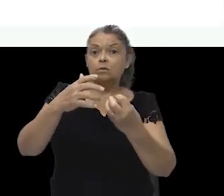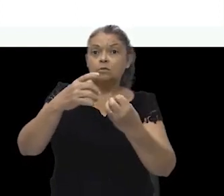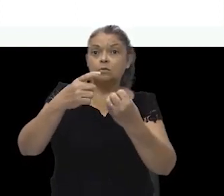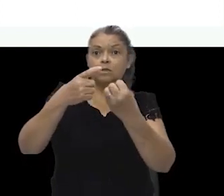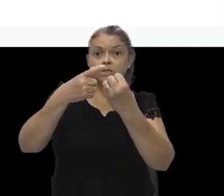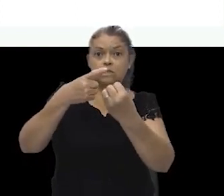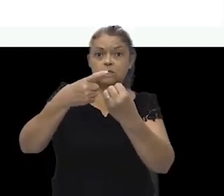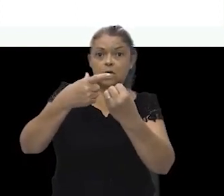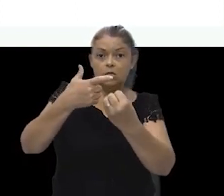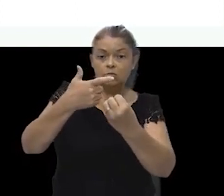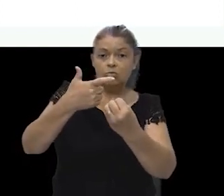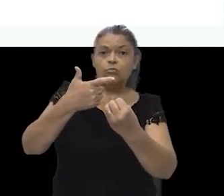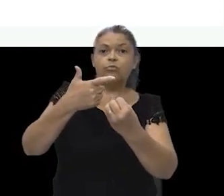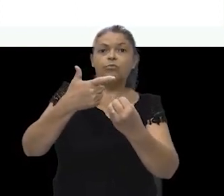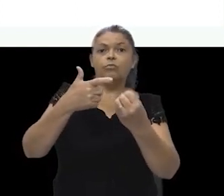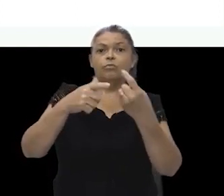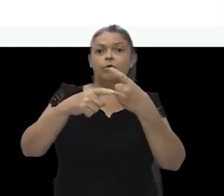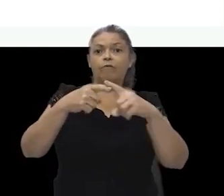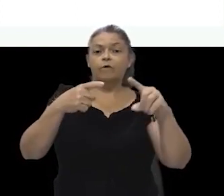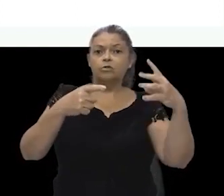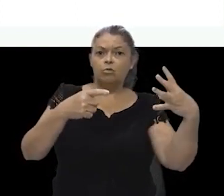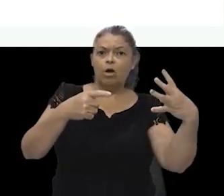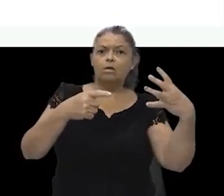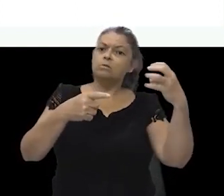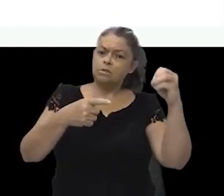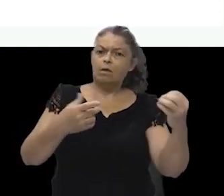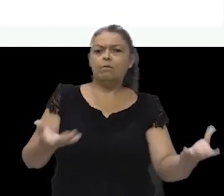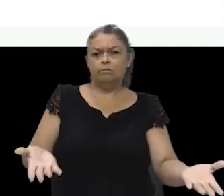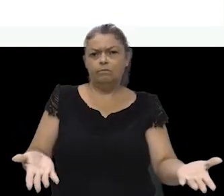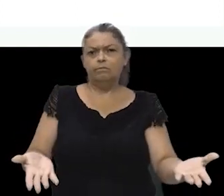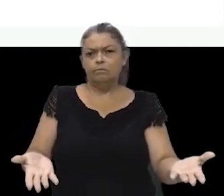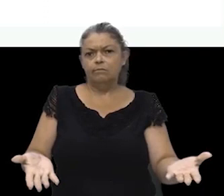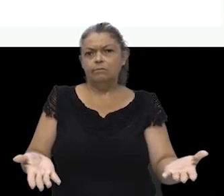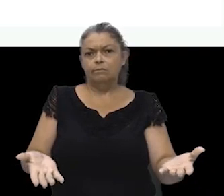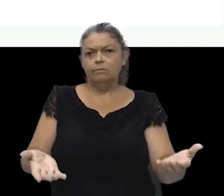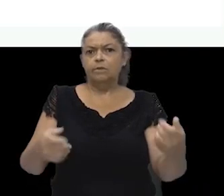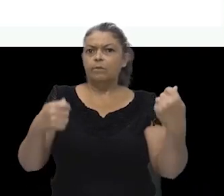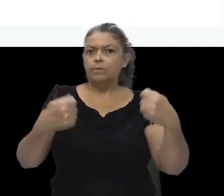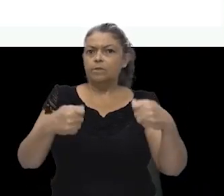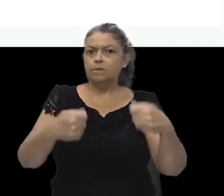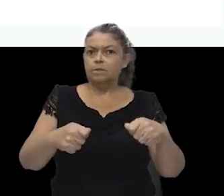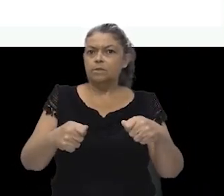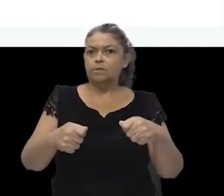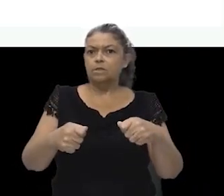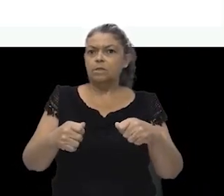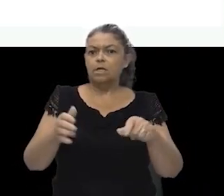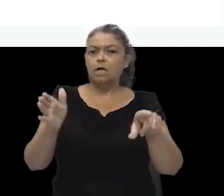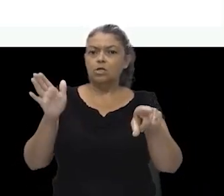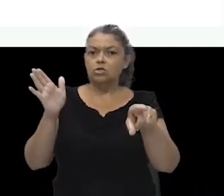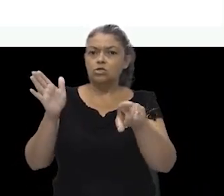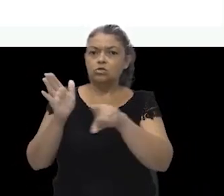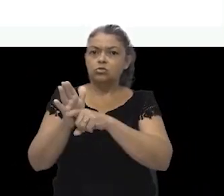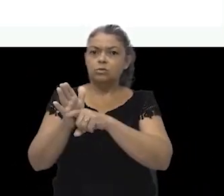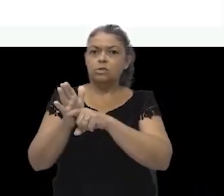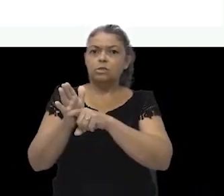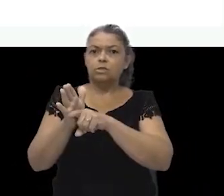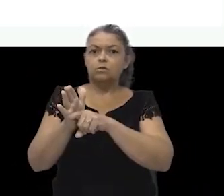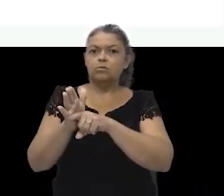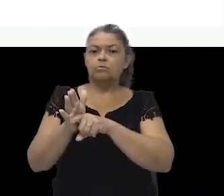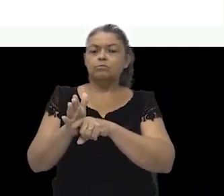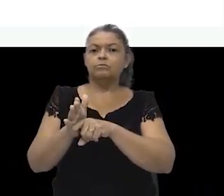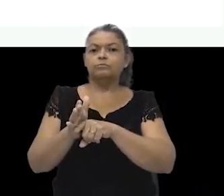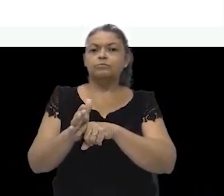0 vezes 4 vai dar 0, né? E aí a gente tem que fazer a subtração. 0 para 1, 1.